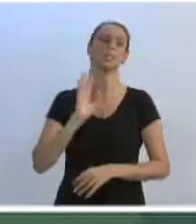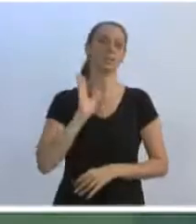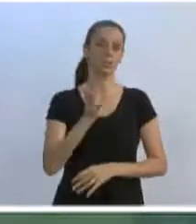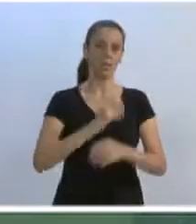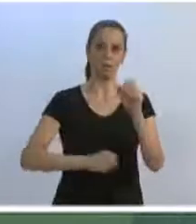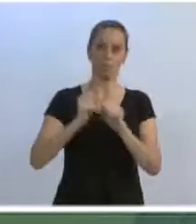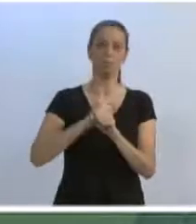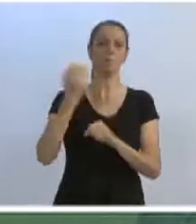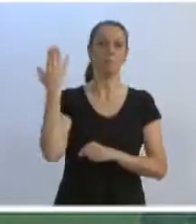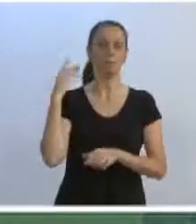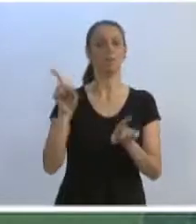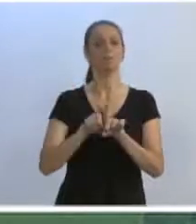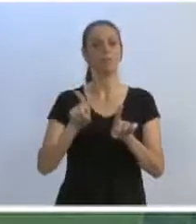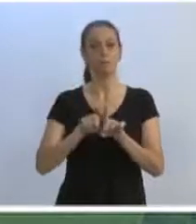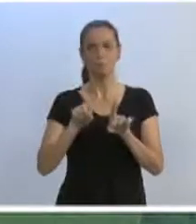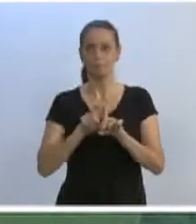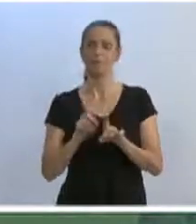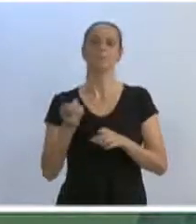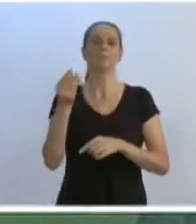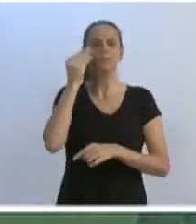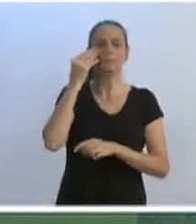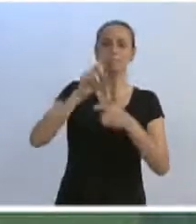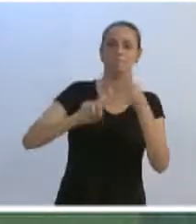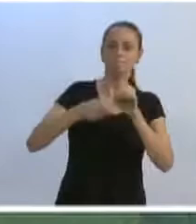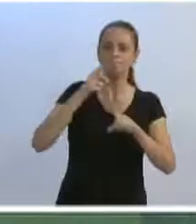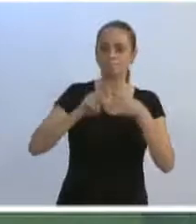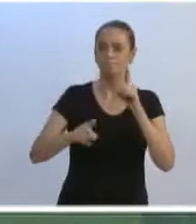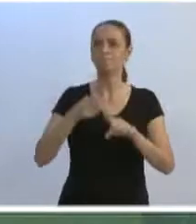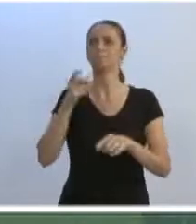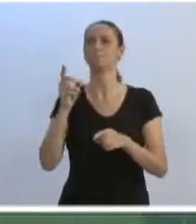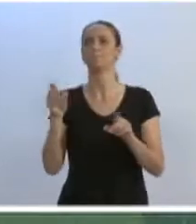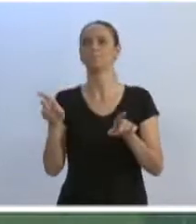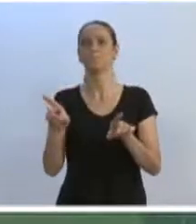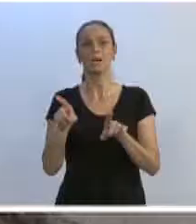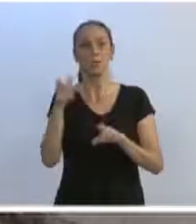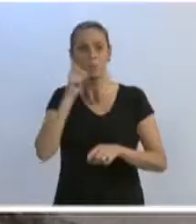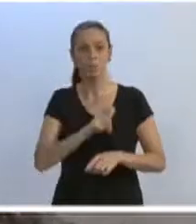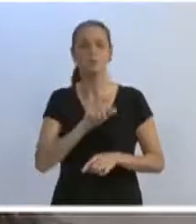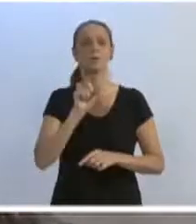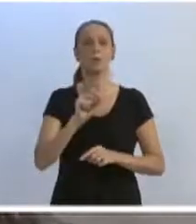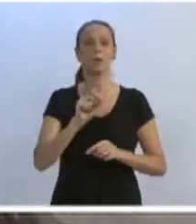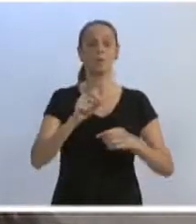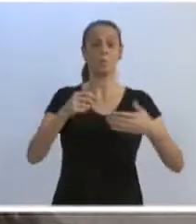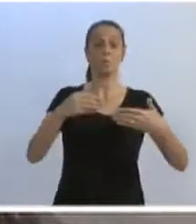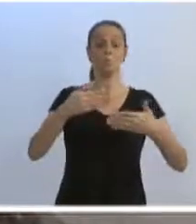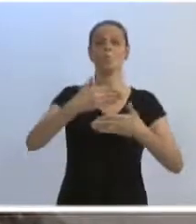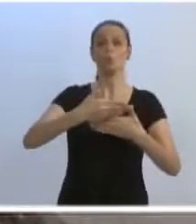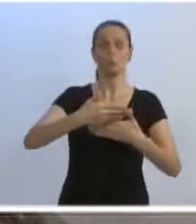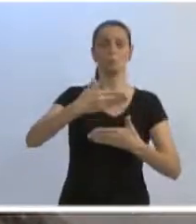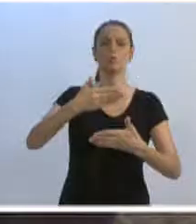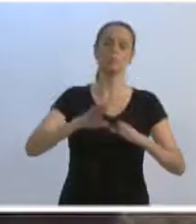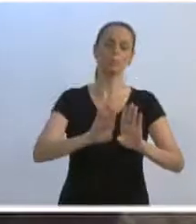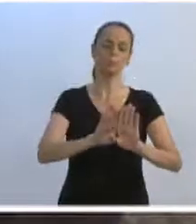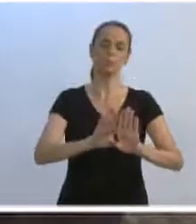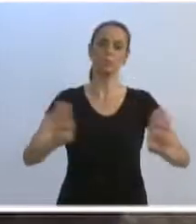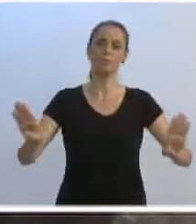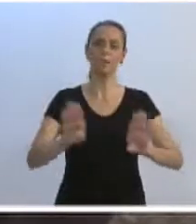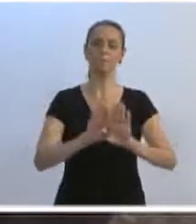fiz uma ponte nos bastidores, para que fosse possível, inclusive, aquele muro que tem do lado no Parque